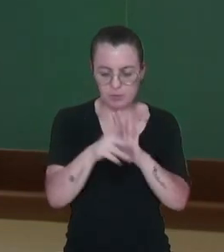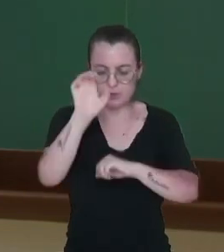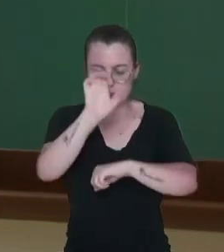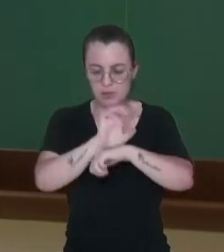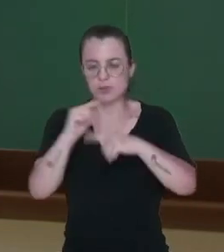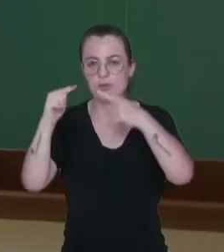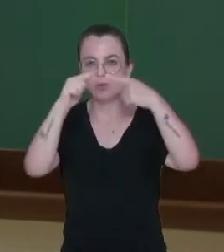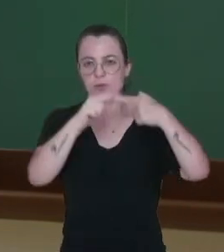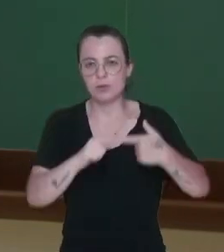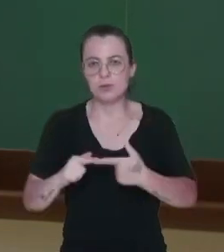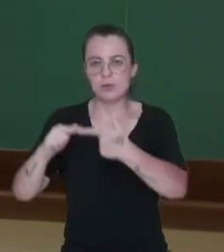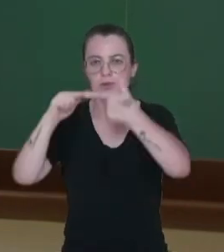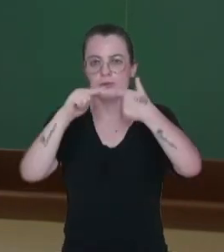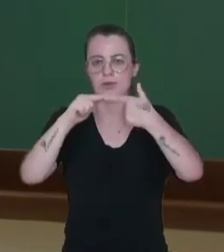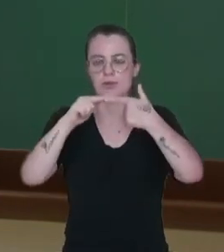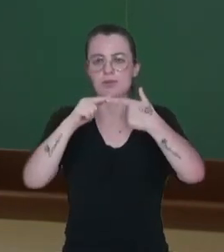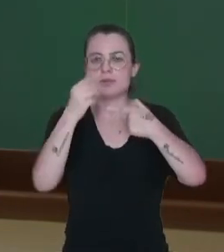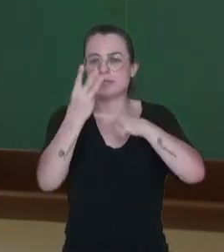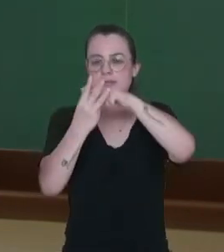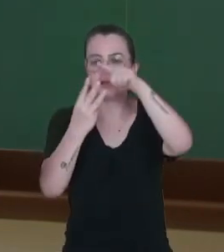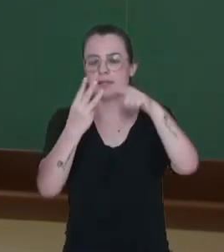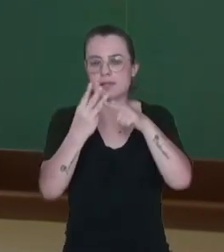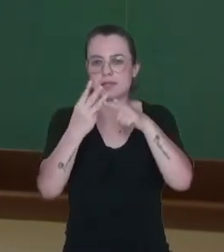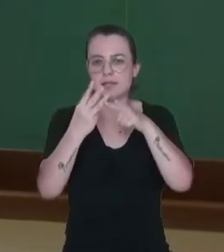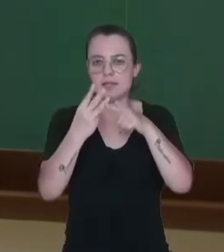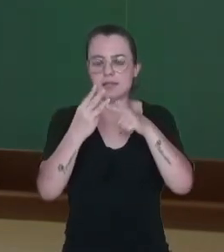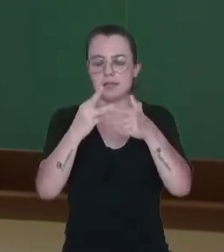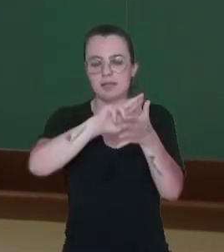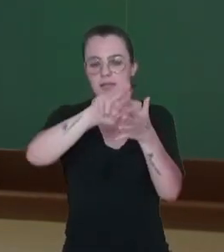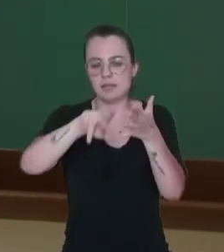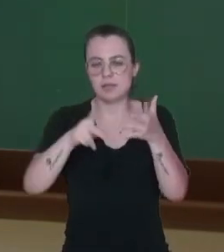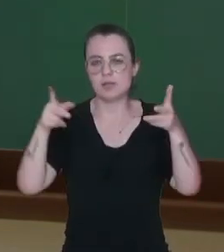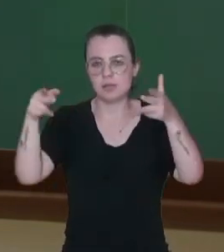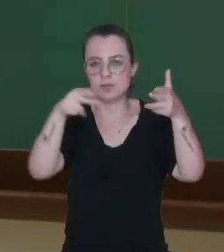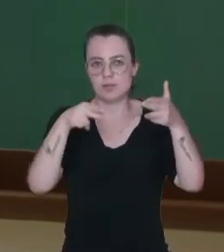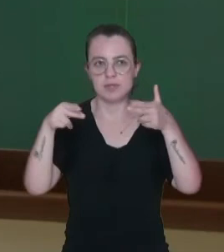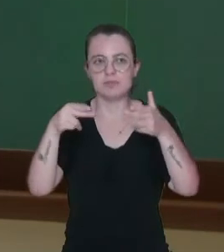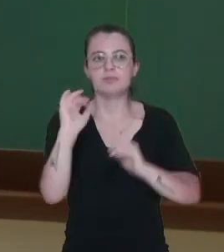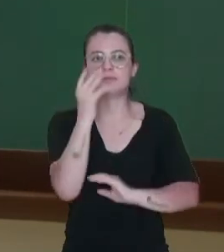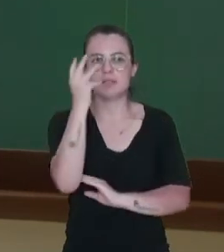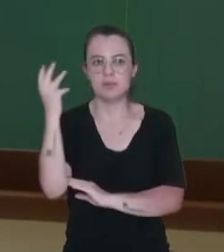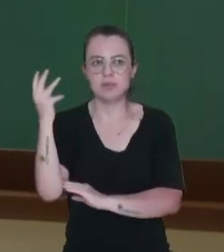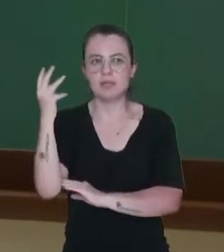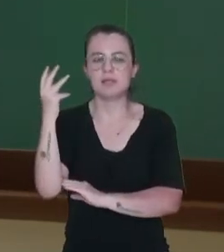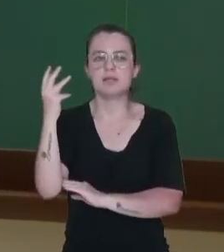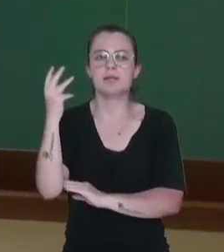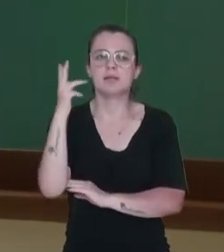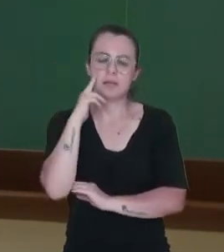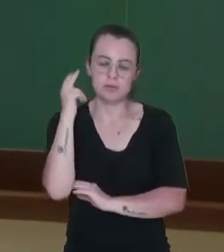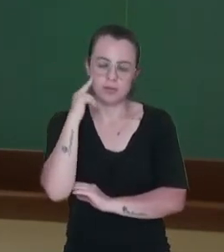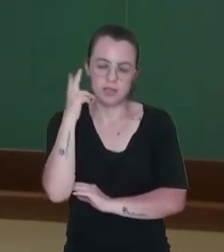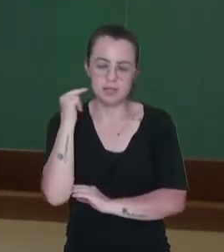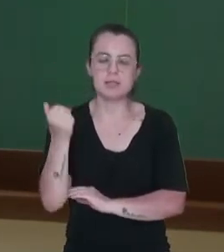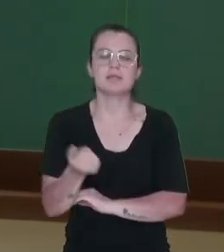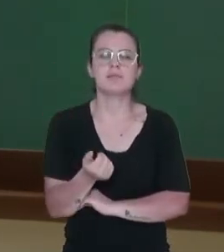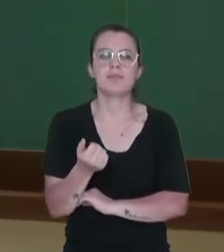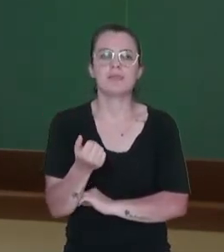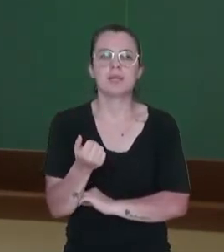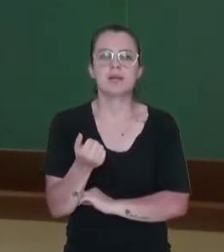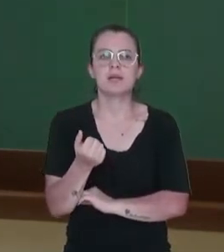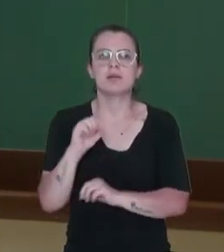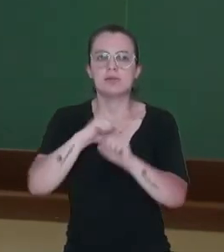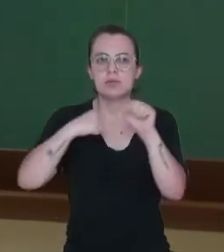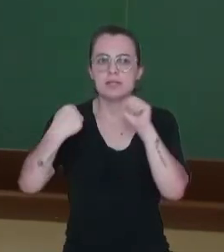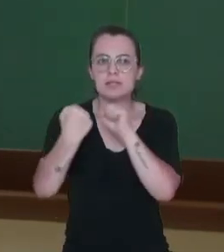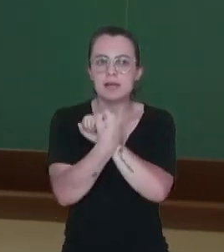de três aspectos, ou de três critérios, naturais, sociais e econômicos. Então, considerando características